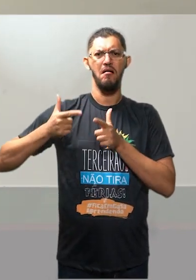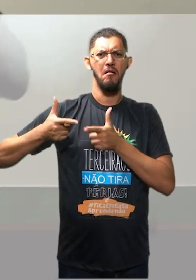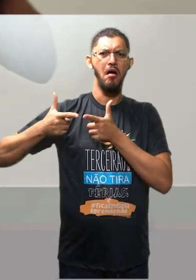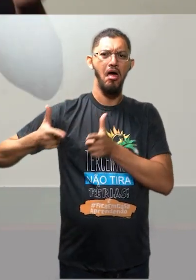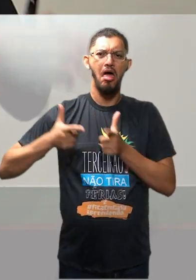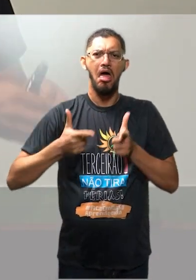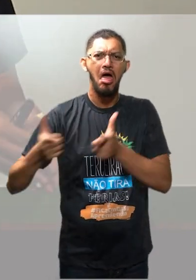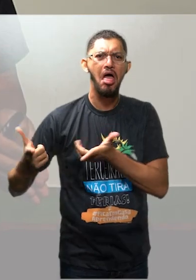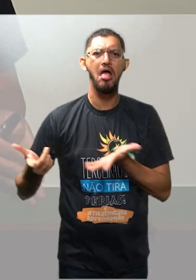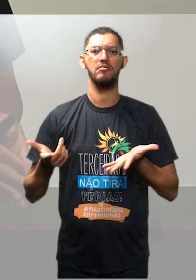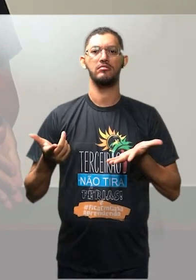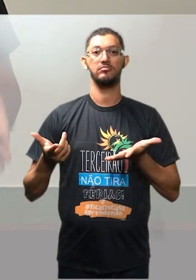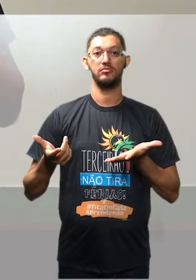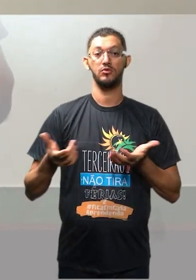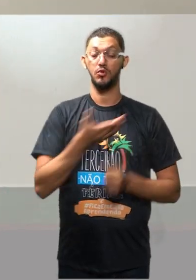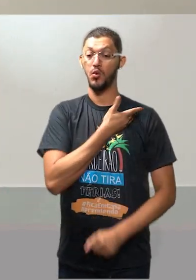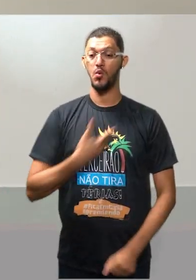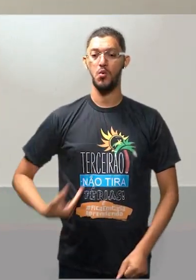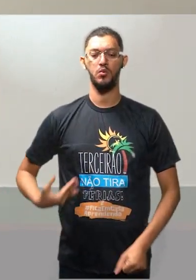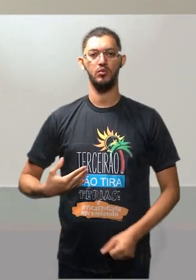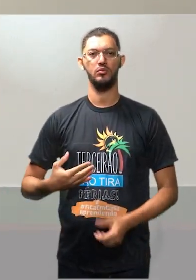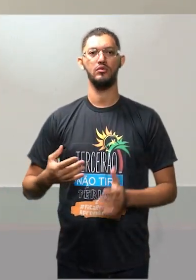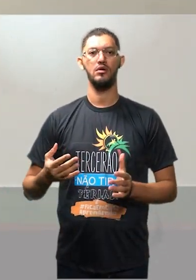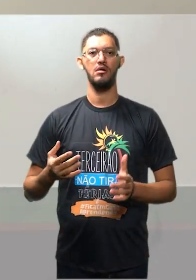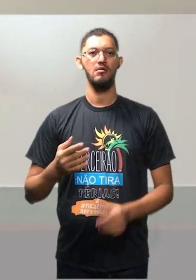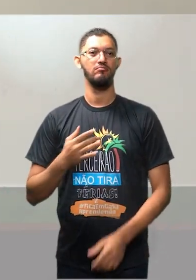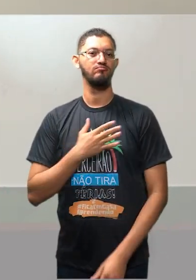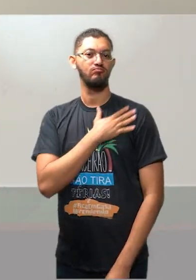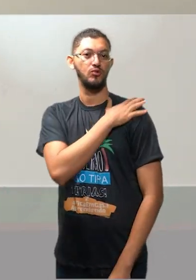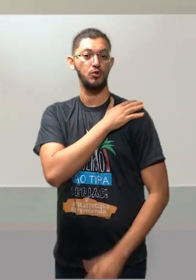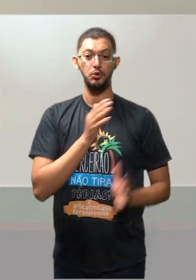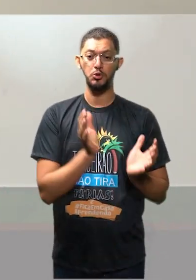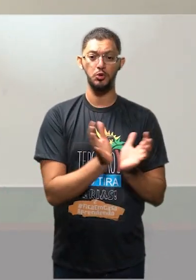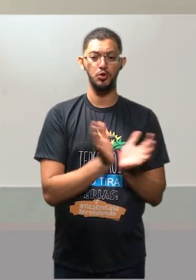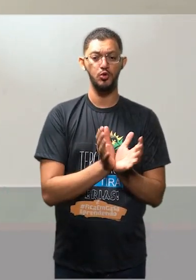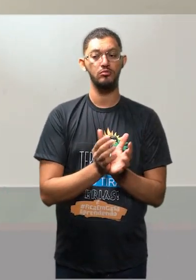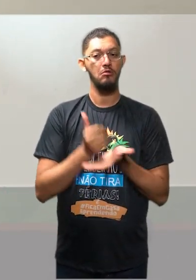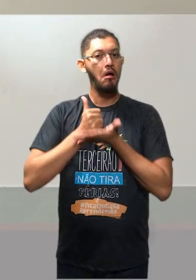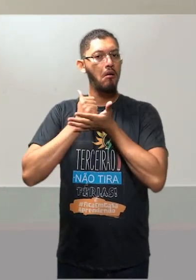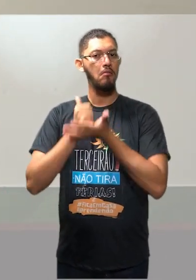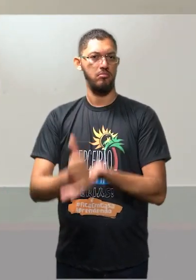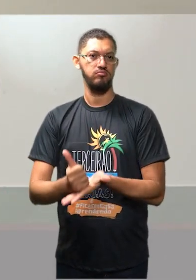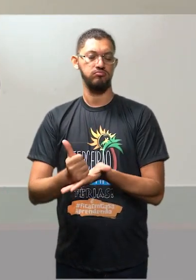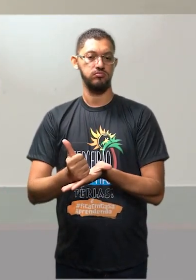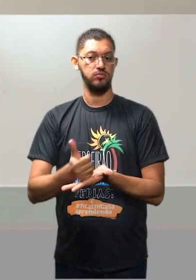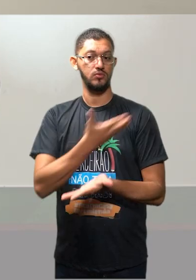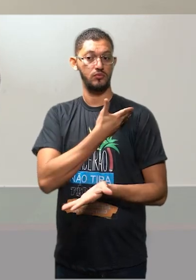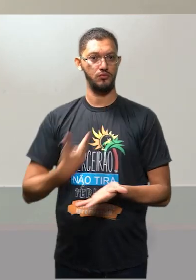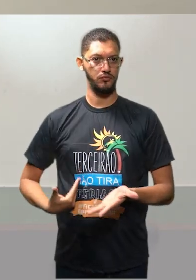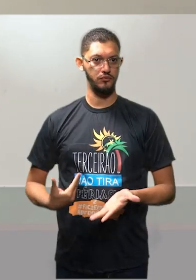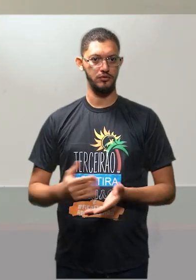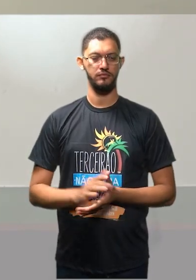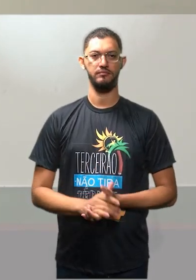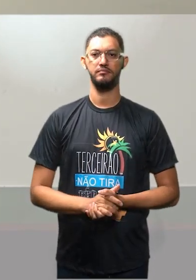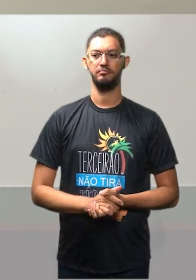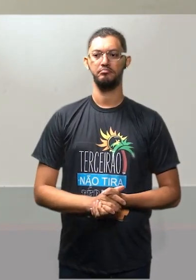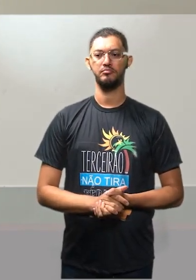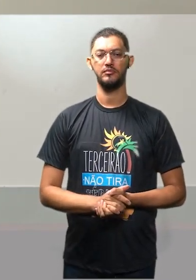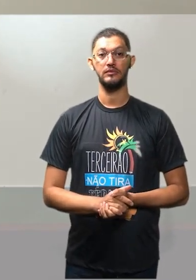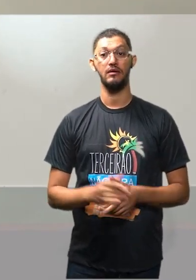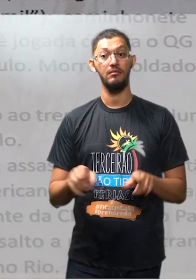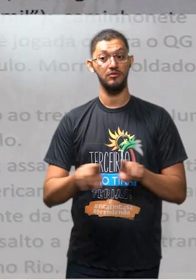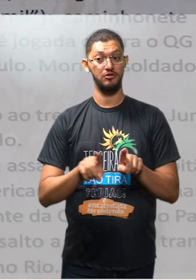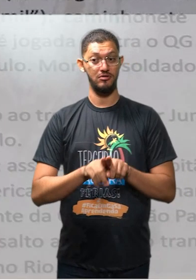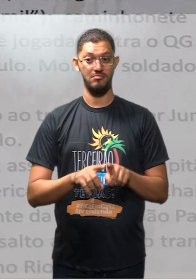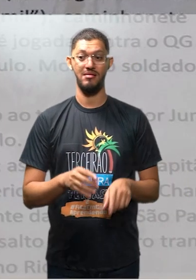feitas pelo governo militar e por grupos que estavam ao lado do governo. Mas a esquerda também. Olha pra cá, Viu como a setinha vermelha